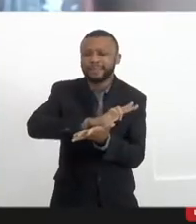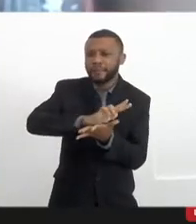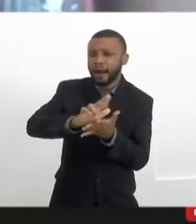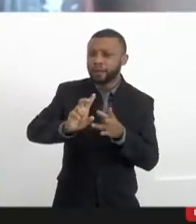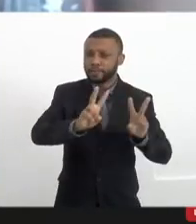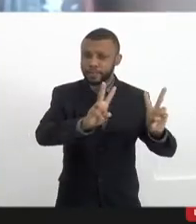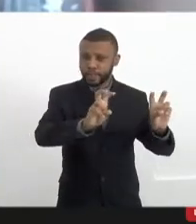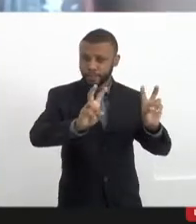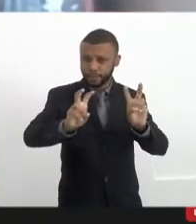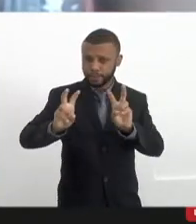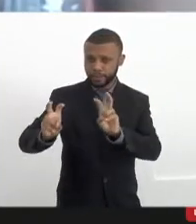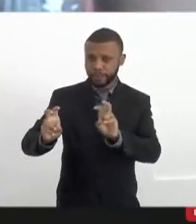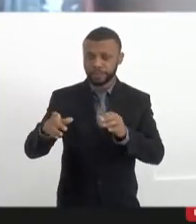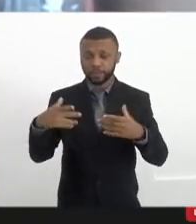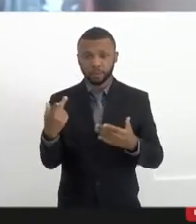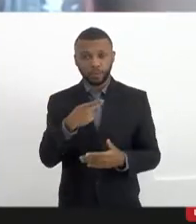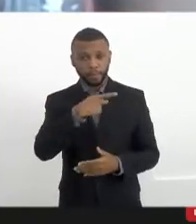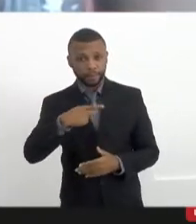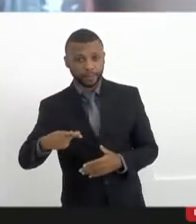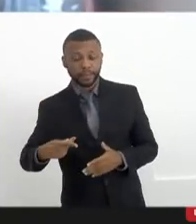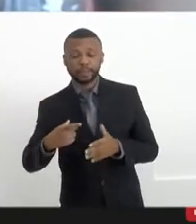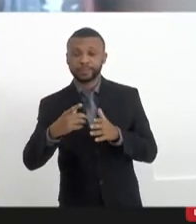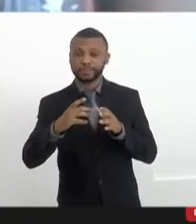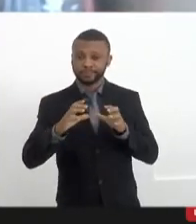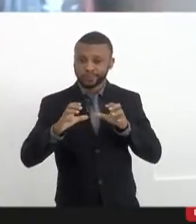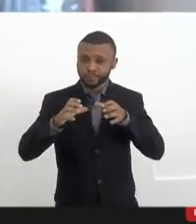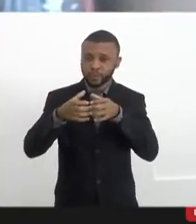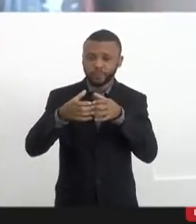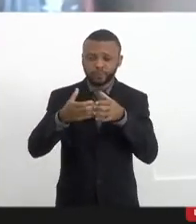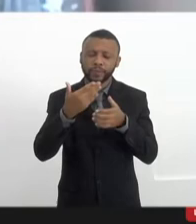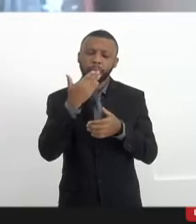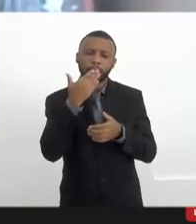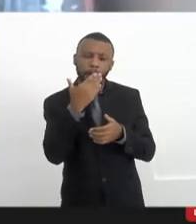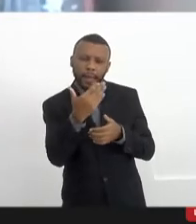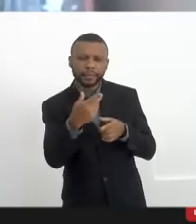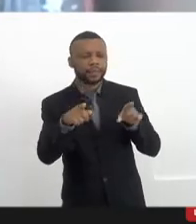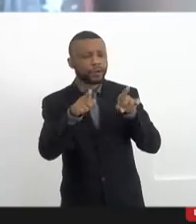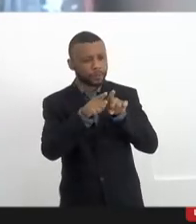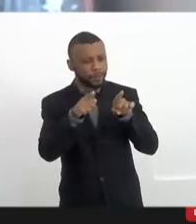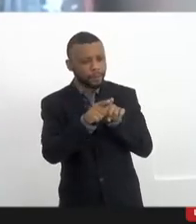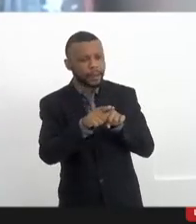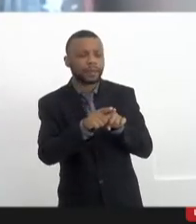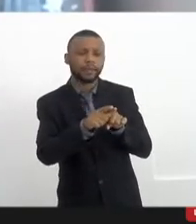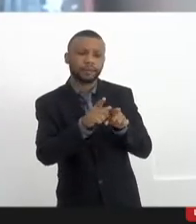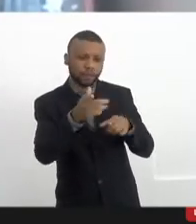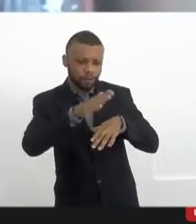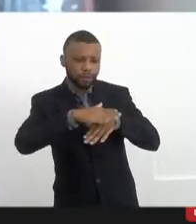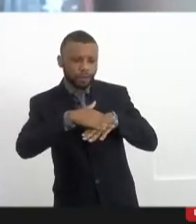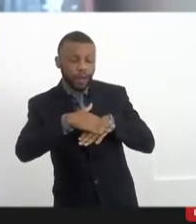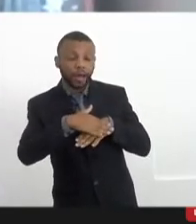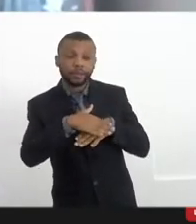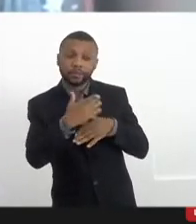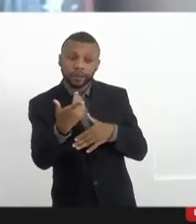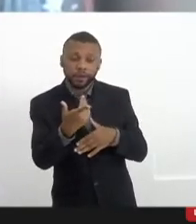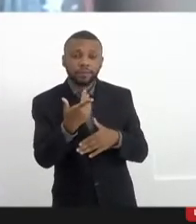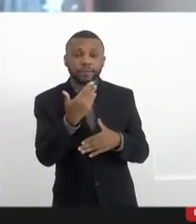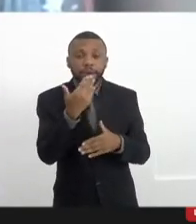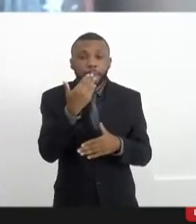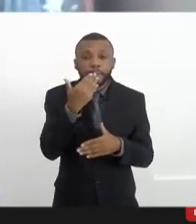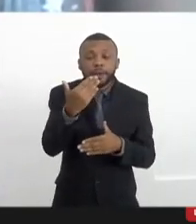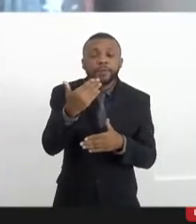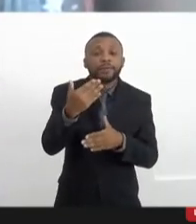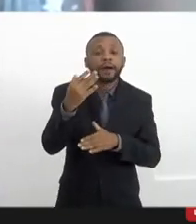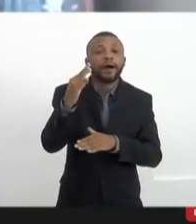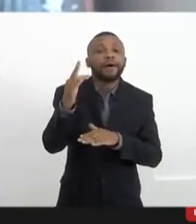como presidente da frente, solicite, eu faço isso também junto com o Cumpras, solicite formalmente do André